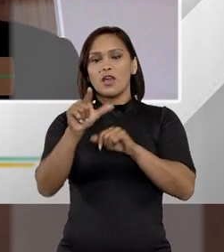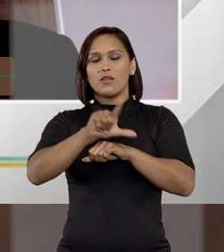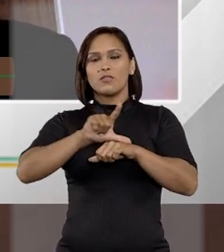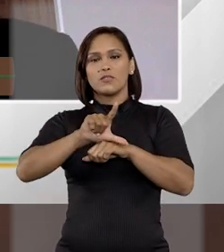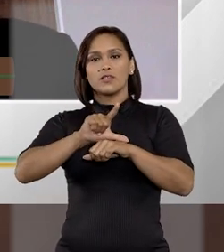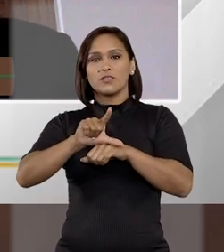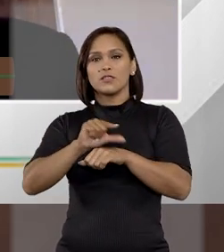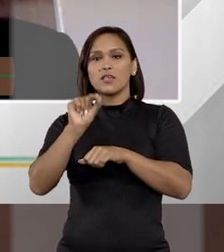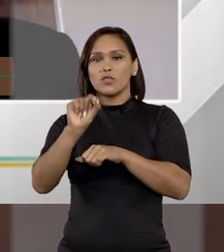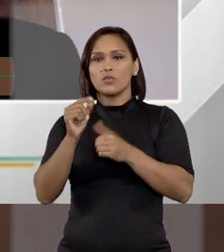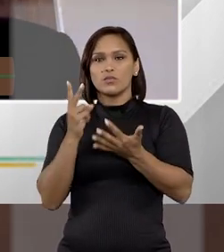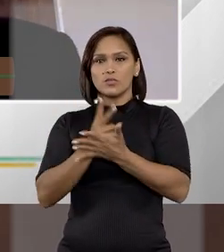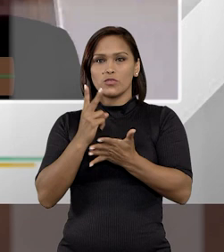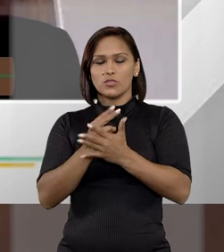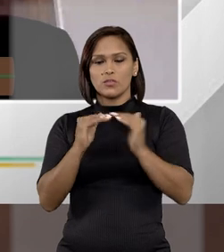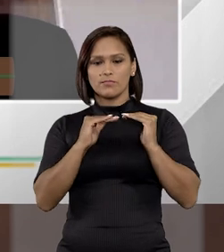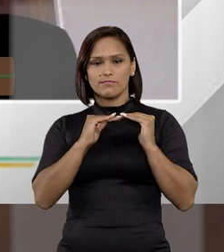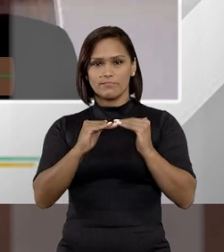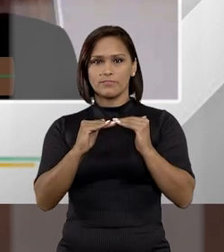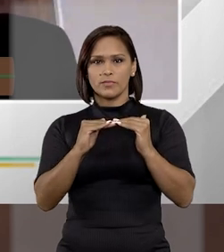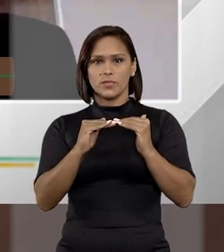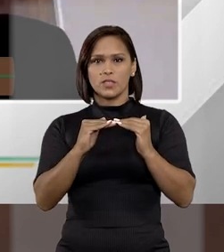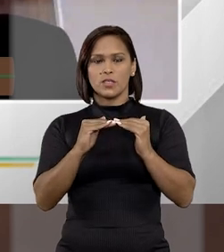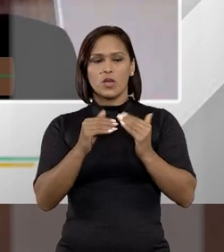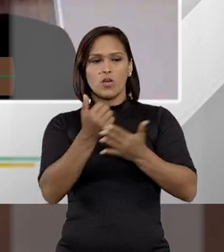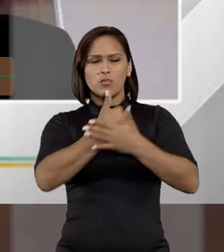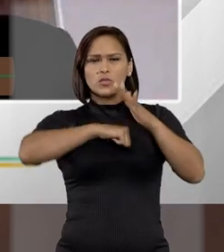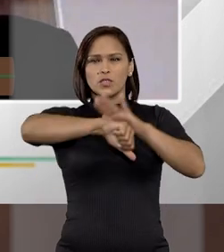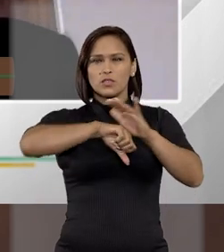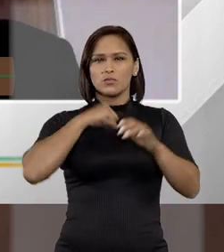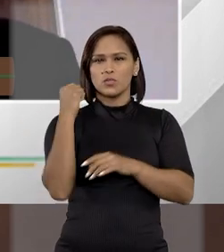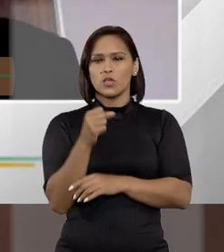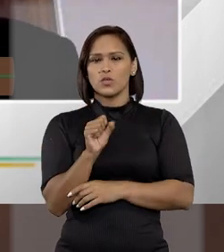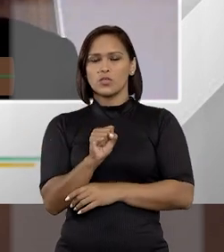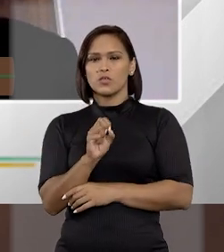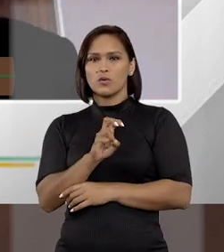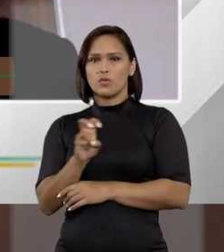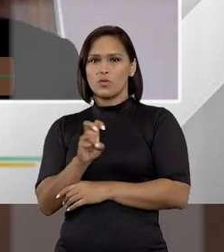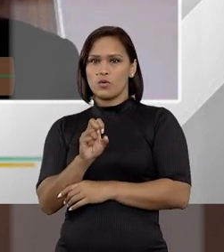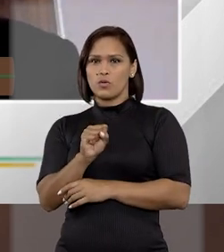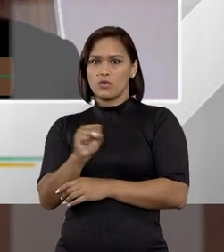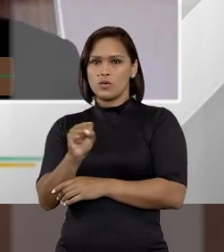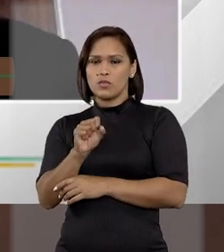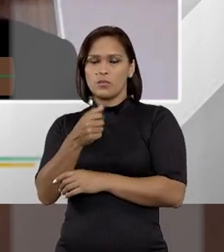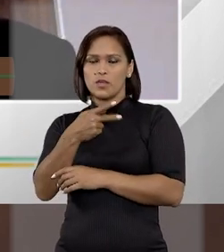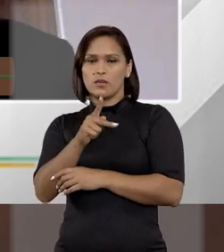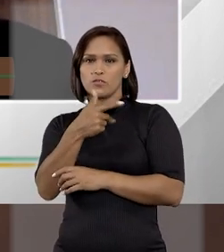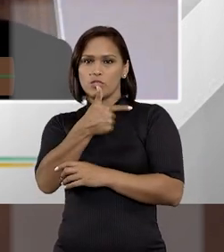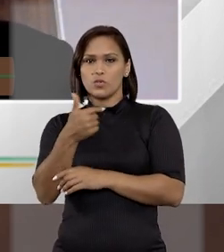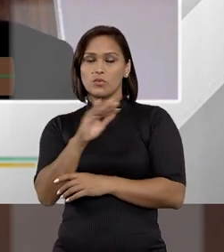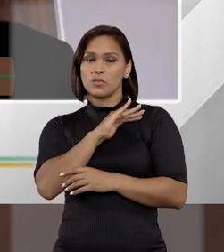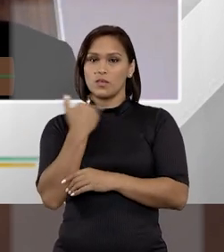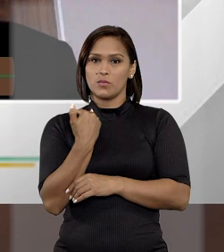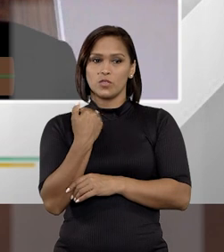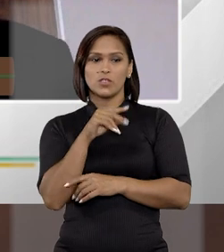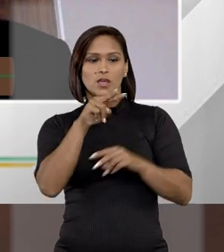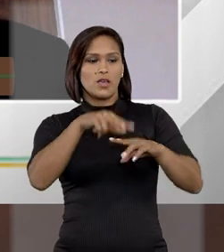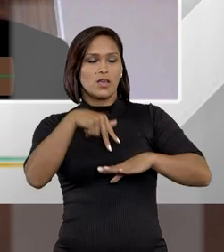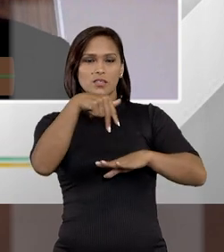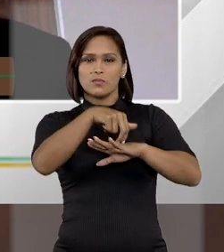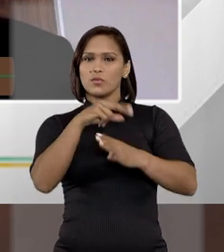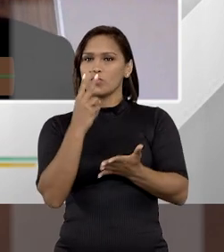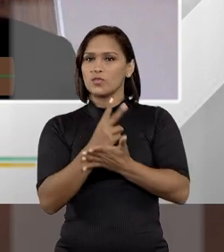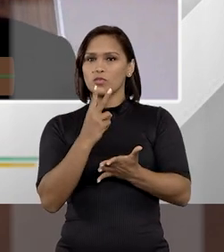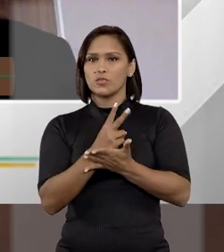o legislador continua mantendo como hediondo 158 para o segundo, a extorsão qualificada pela morte, essa posição aí, ela não